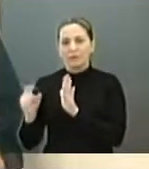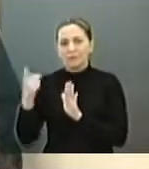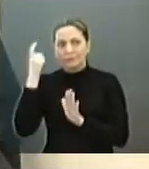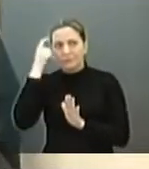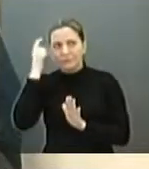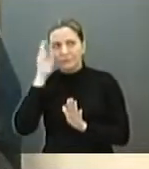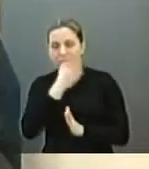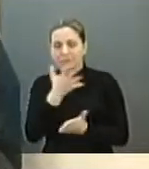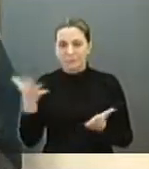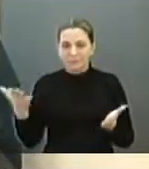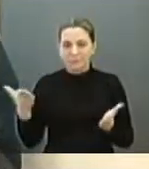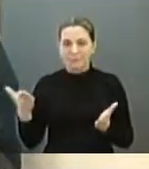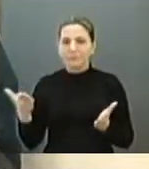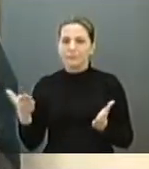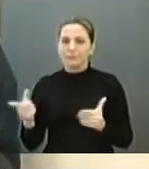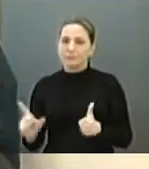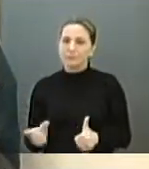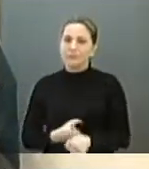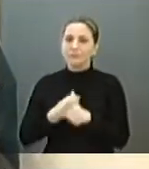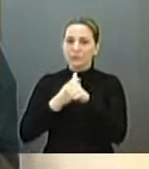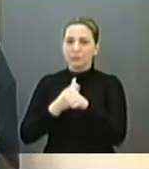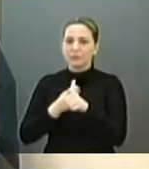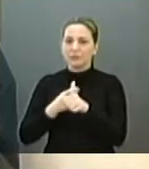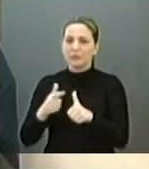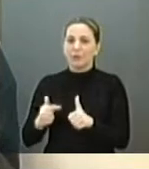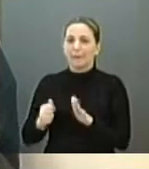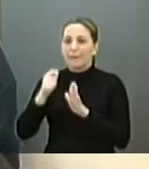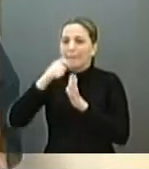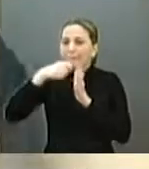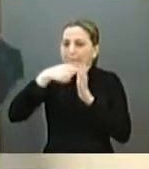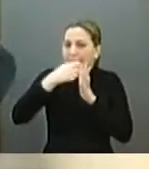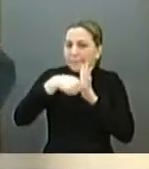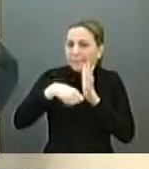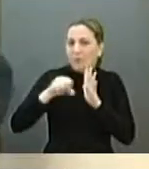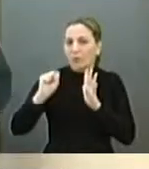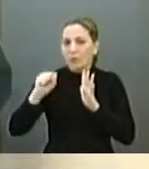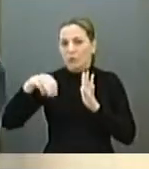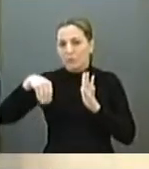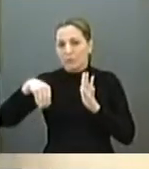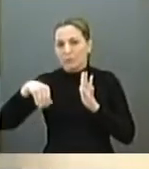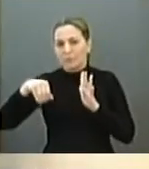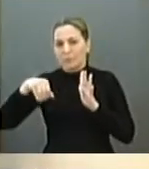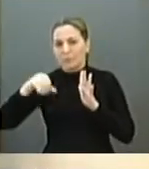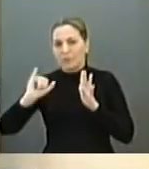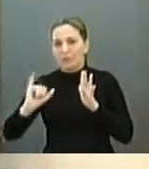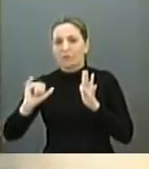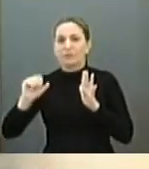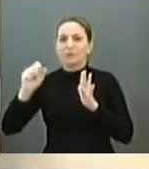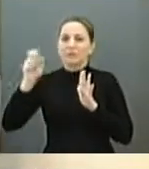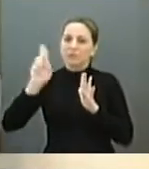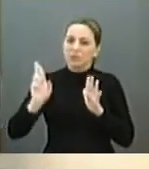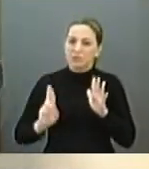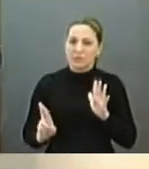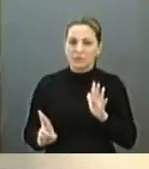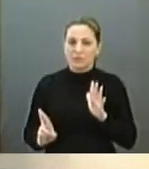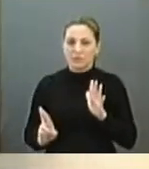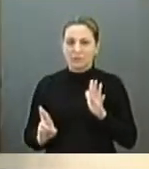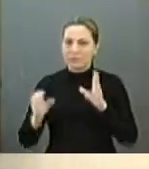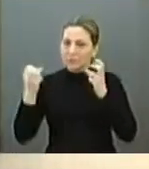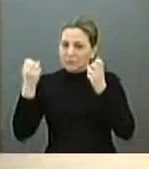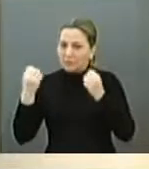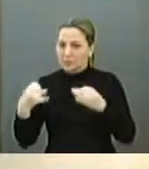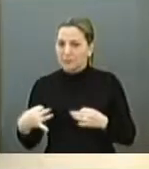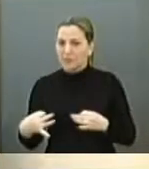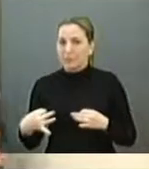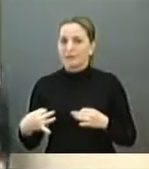ideia, um déficit mensal de 8 milhões de reais, para explicar, bem